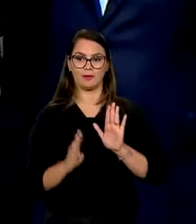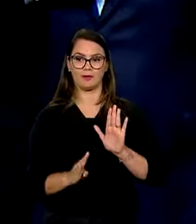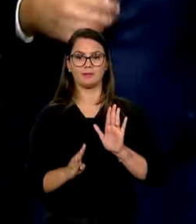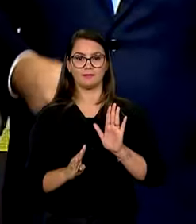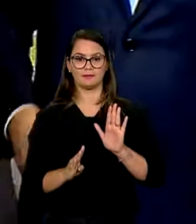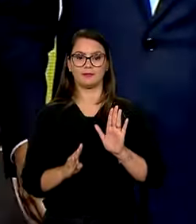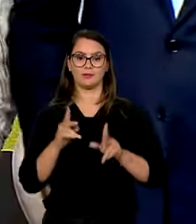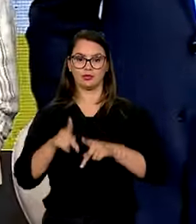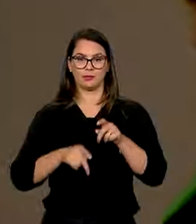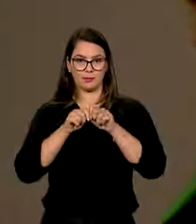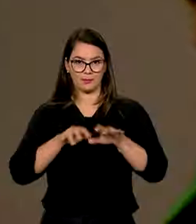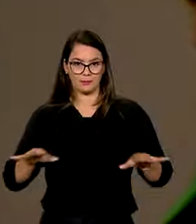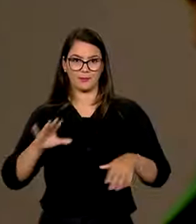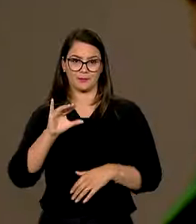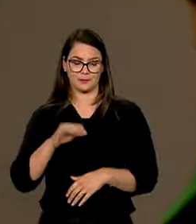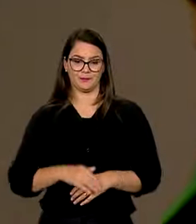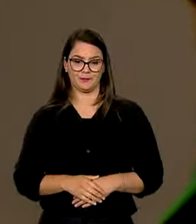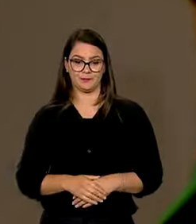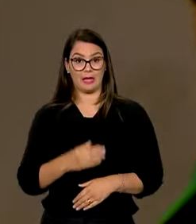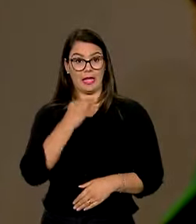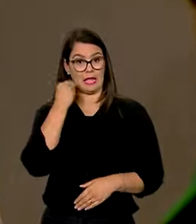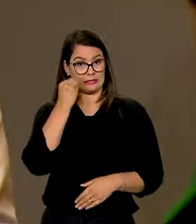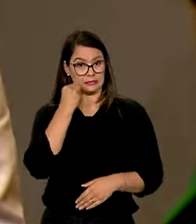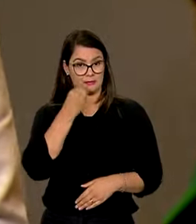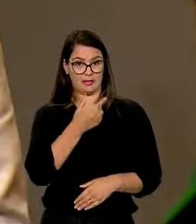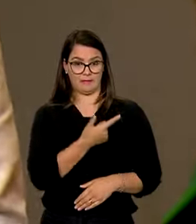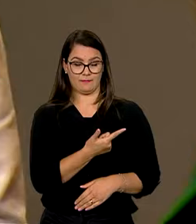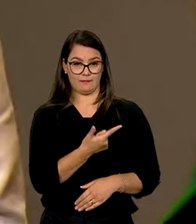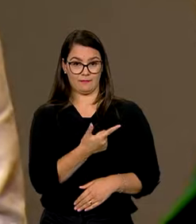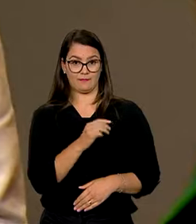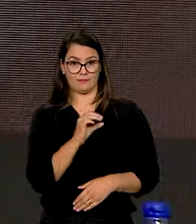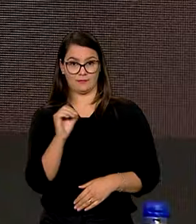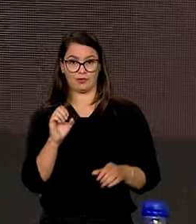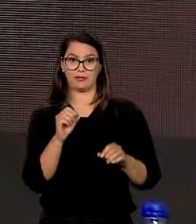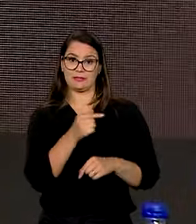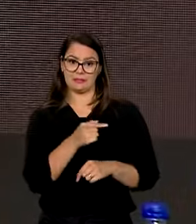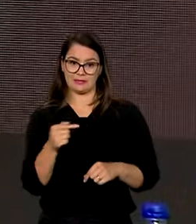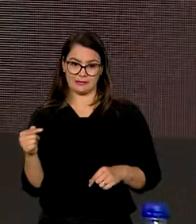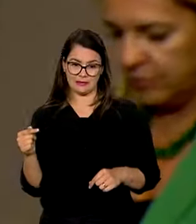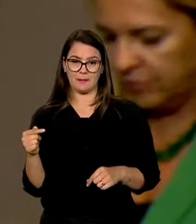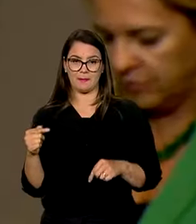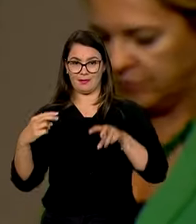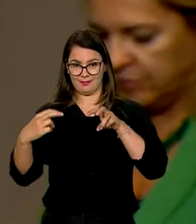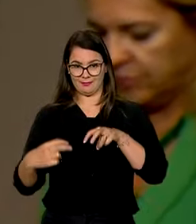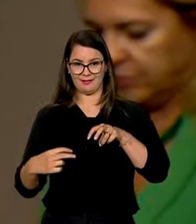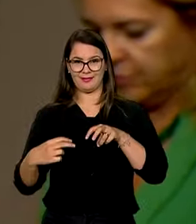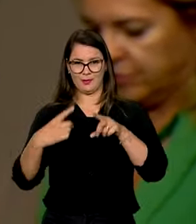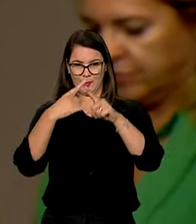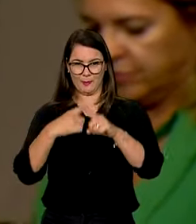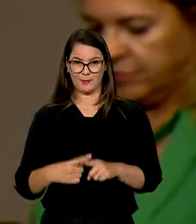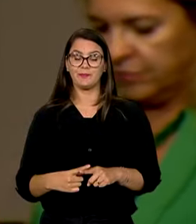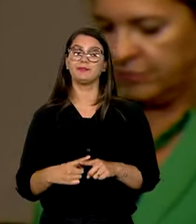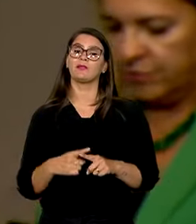Popularização da Ciência. A partir dessa experiência da 20ª Semana Nacional do Hackathon com a SECOM, nós